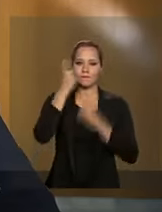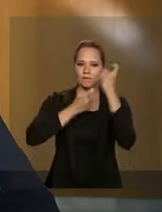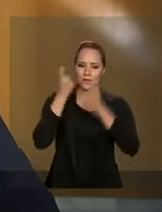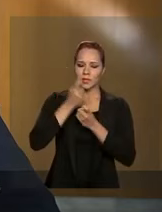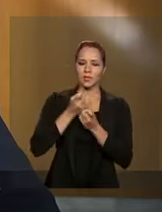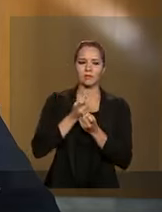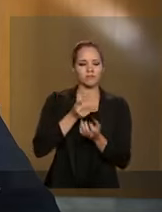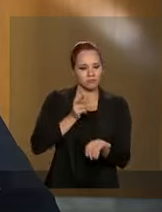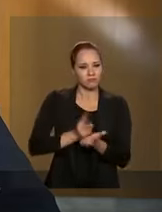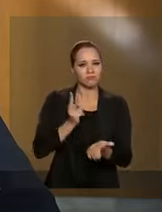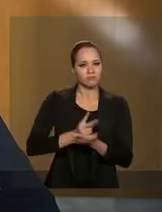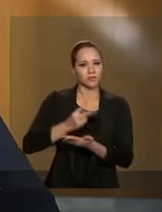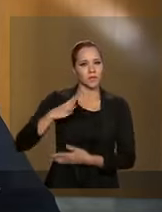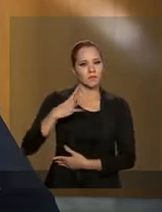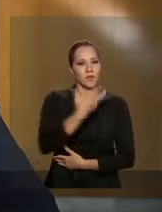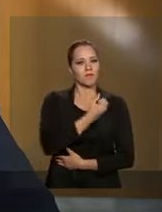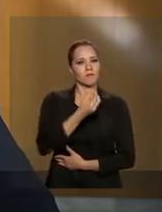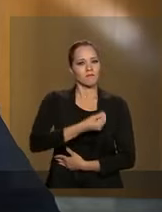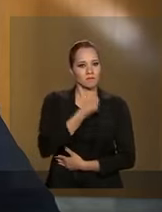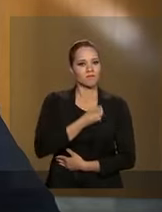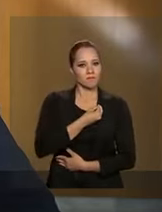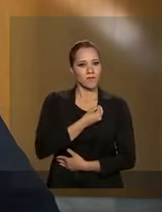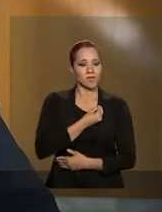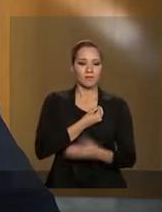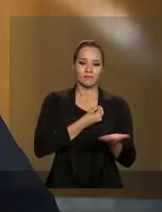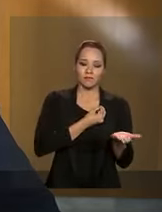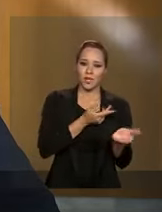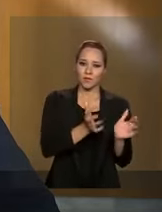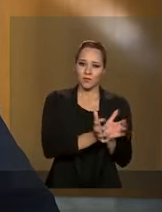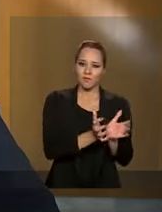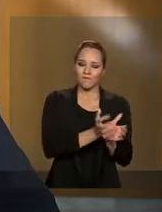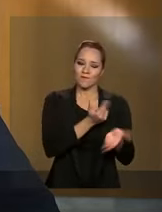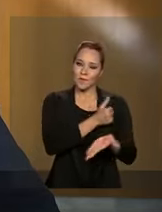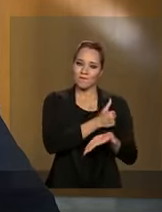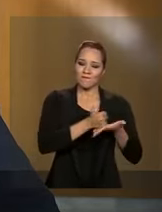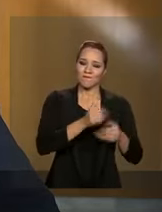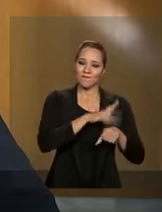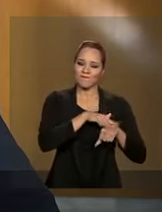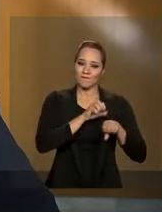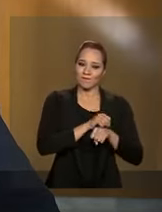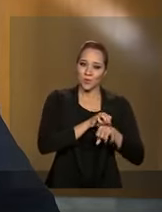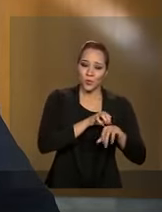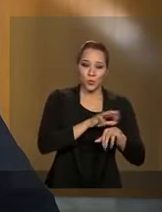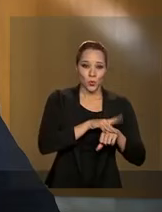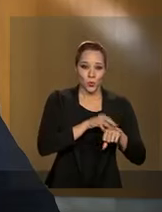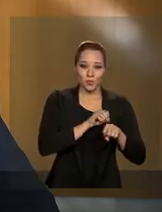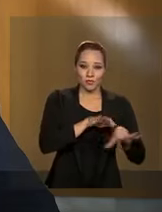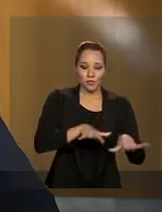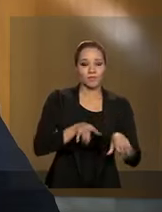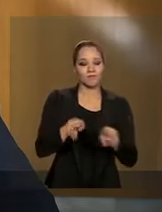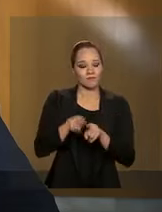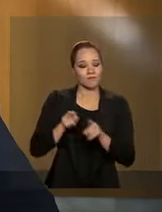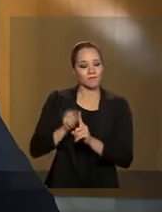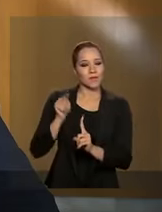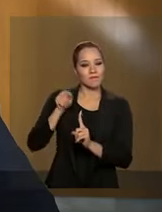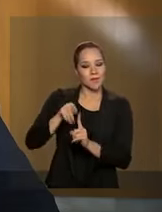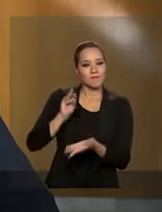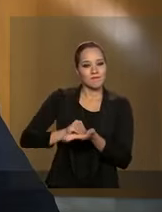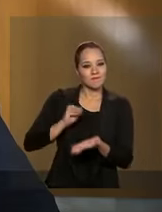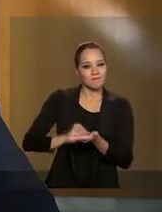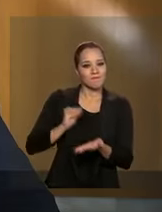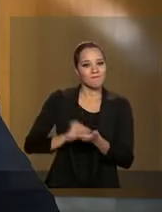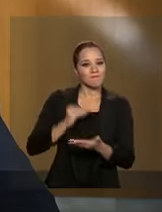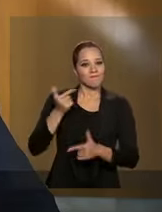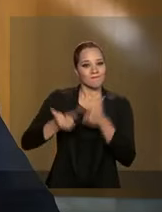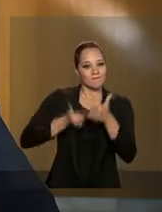sempre foi salvar vidas, tanto as que perderemos pela pandemia quanto aquelas que serão atingidas pelo desemprego,